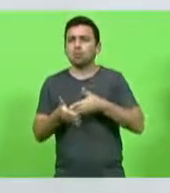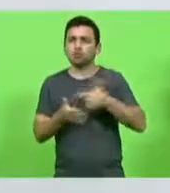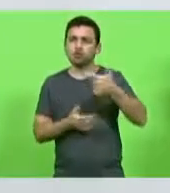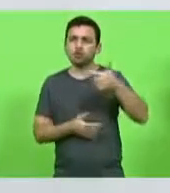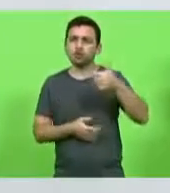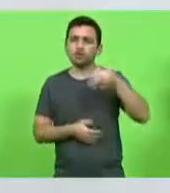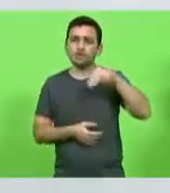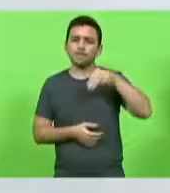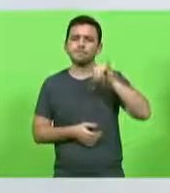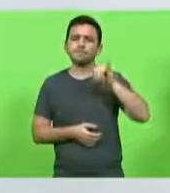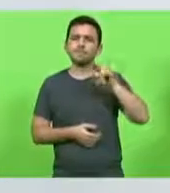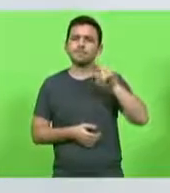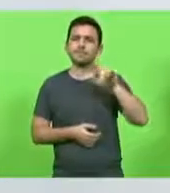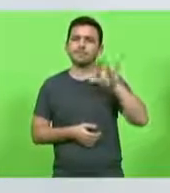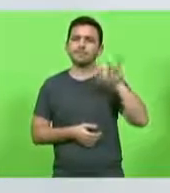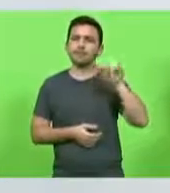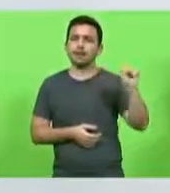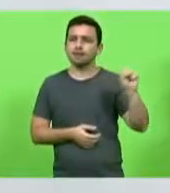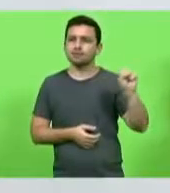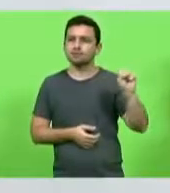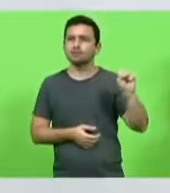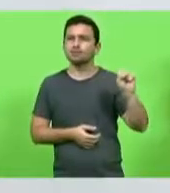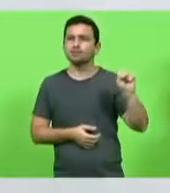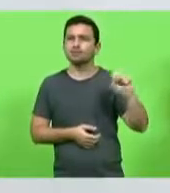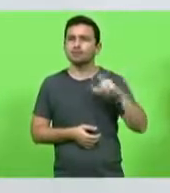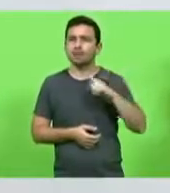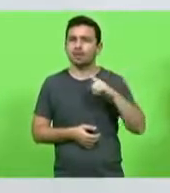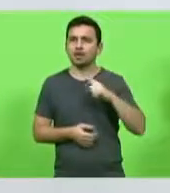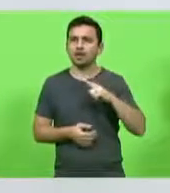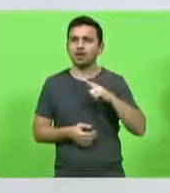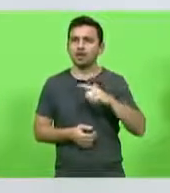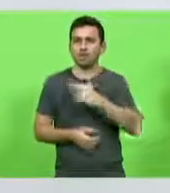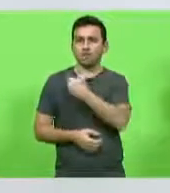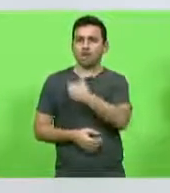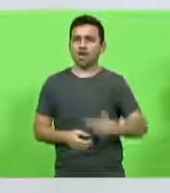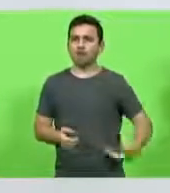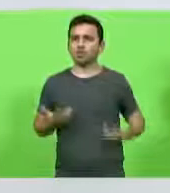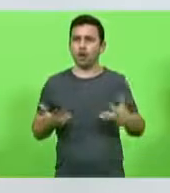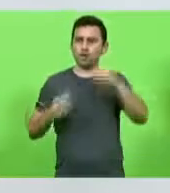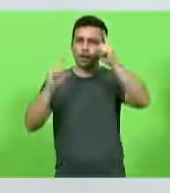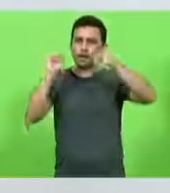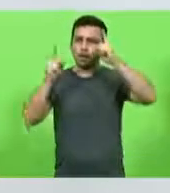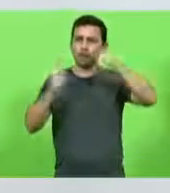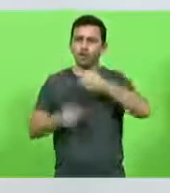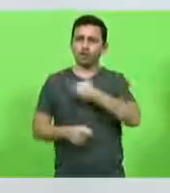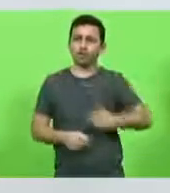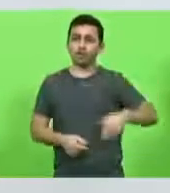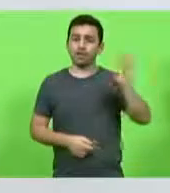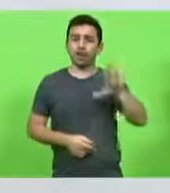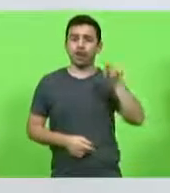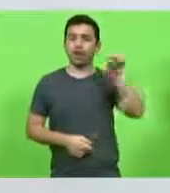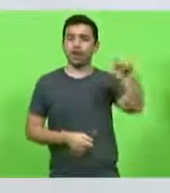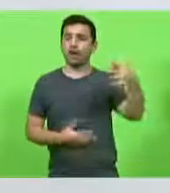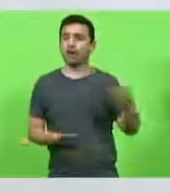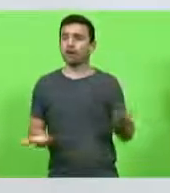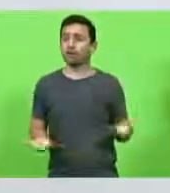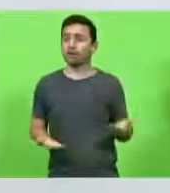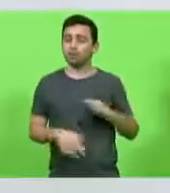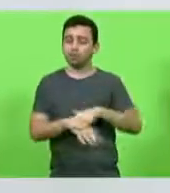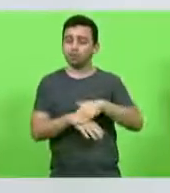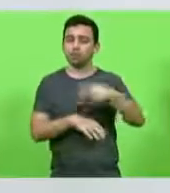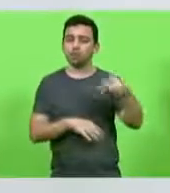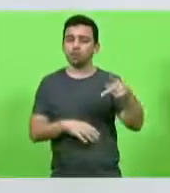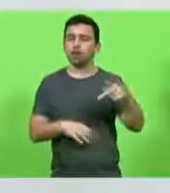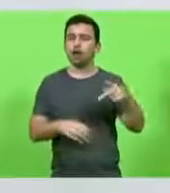orla rio-grandense. Ou seja, um Estado tentando legislar ou mandar em águas que são da União. E aí travamos uma batalha que